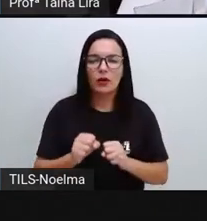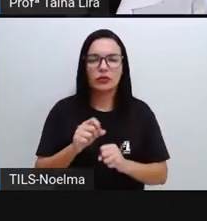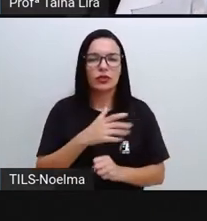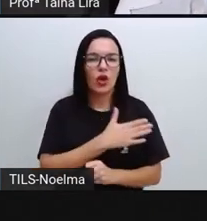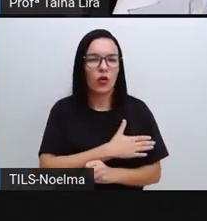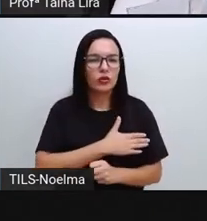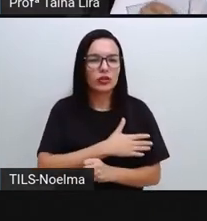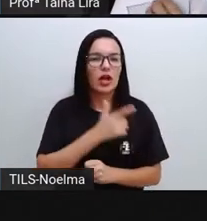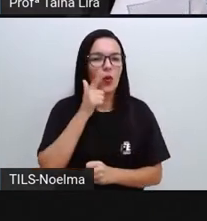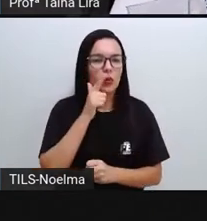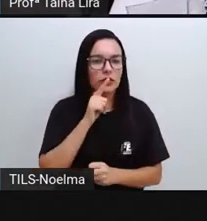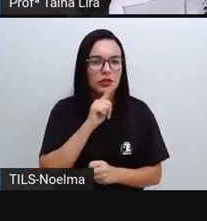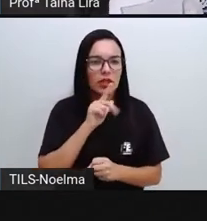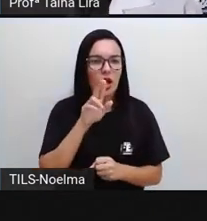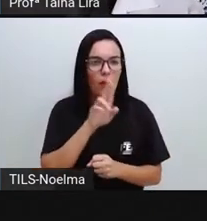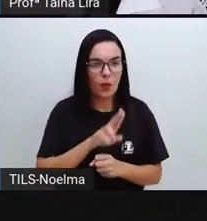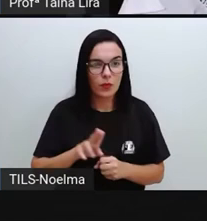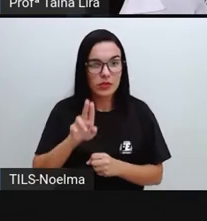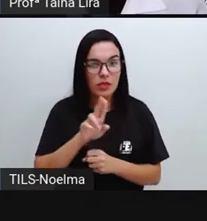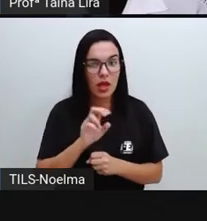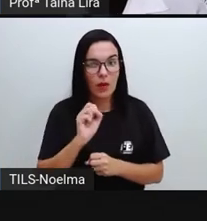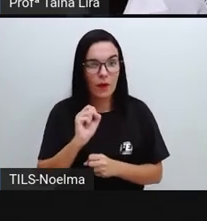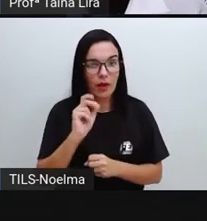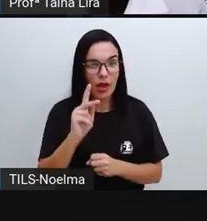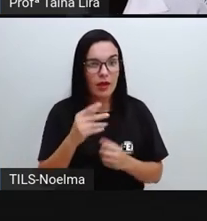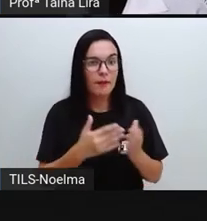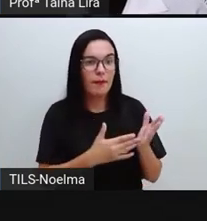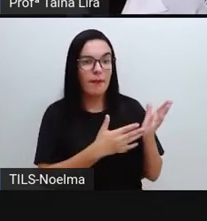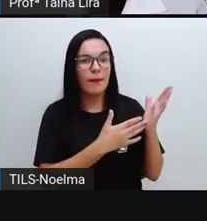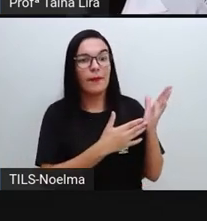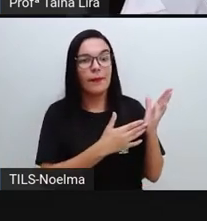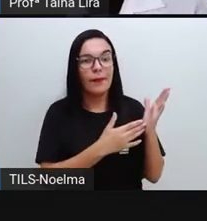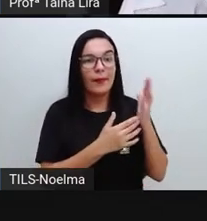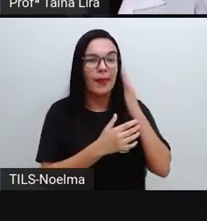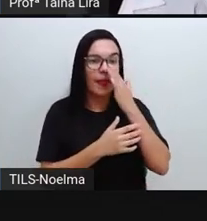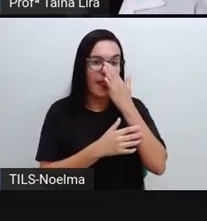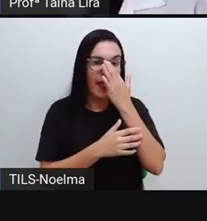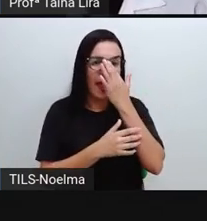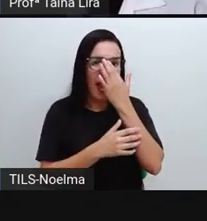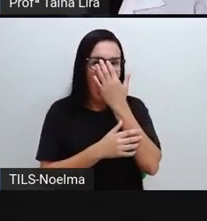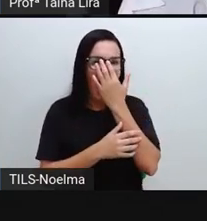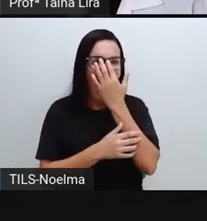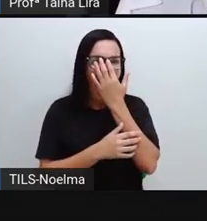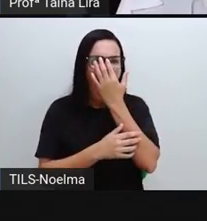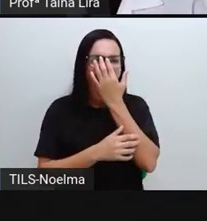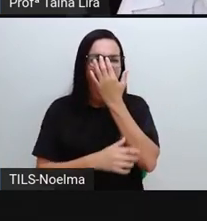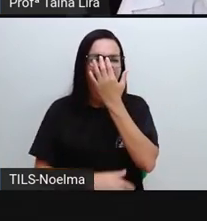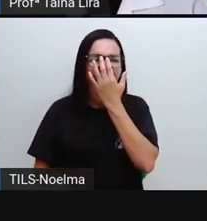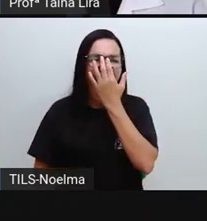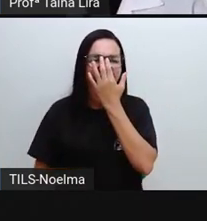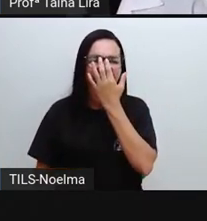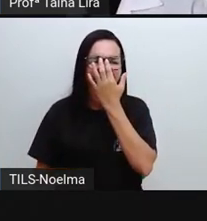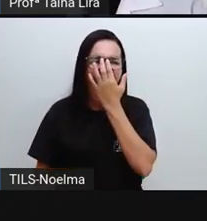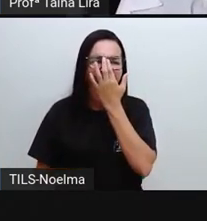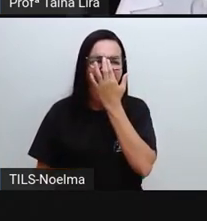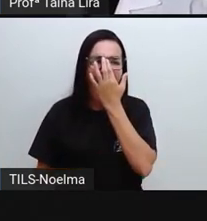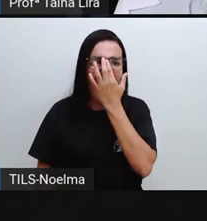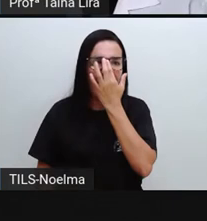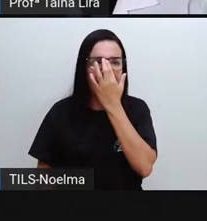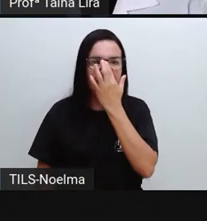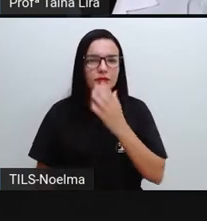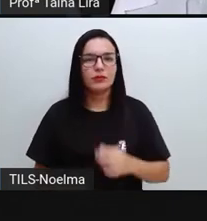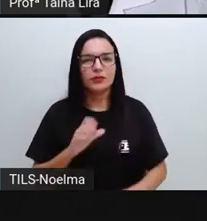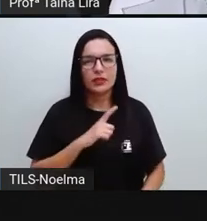consiga usar. Então, a estratégia que a Pro trouxe hoje, ó. Os palitinhos. Quantos Pro?